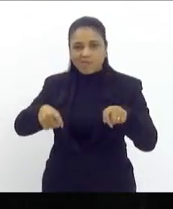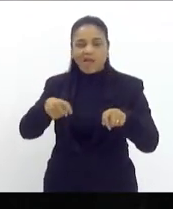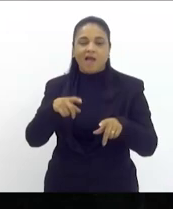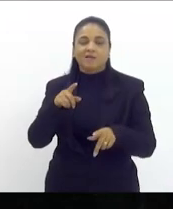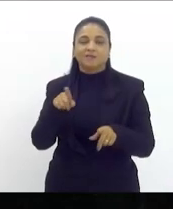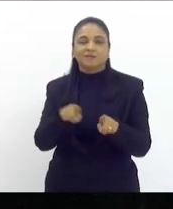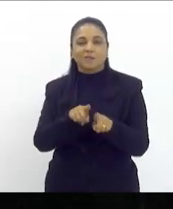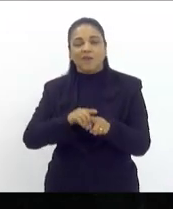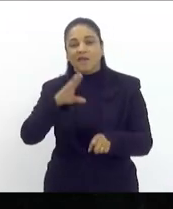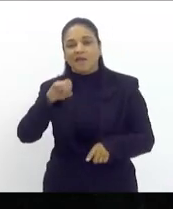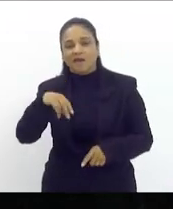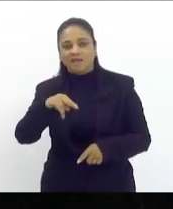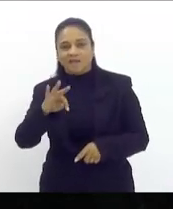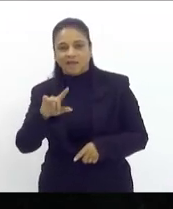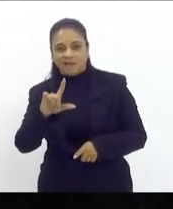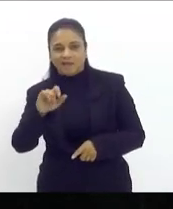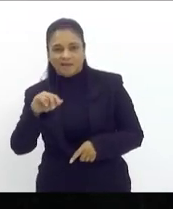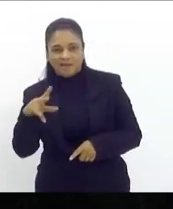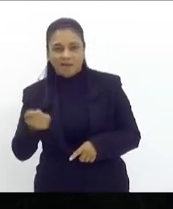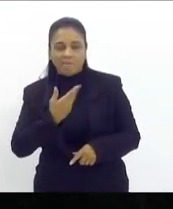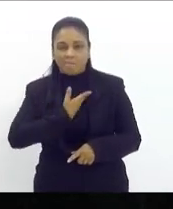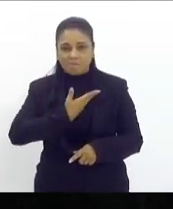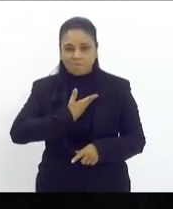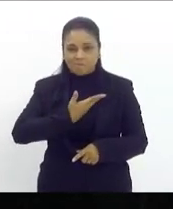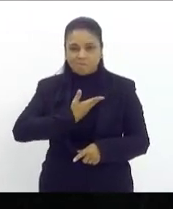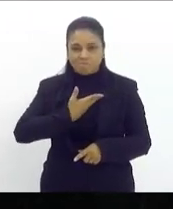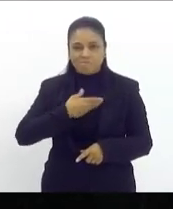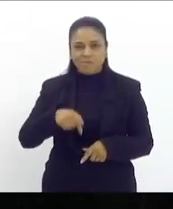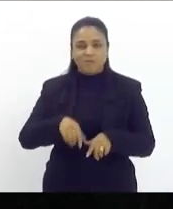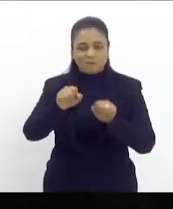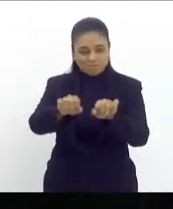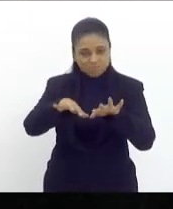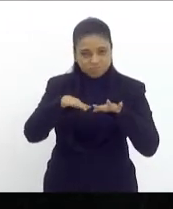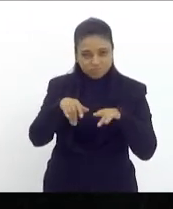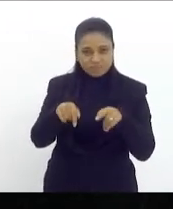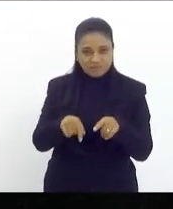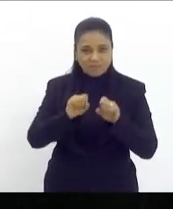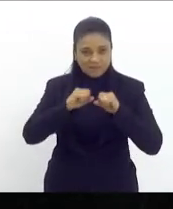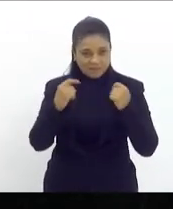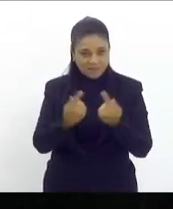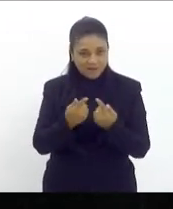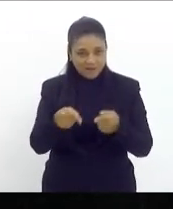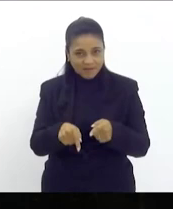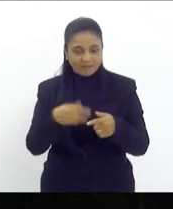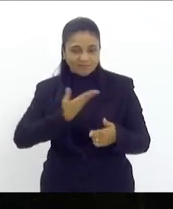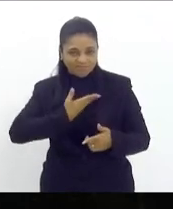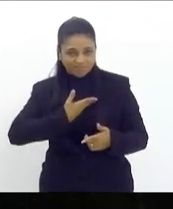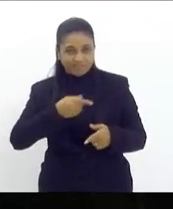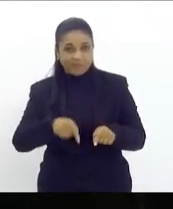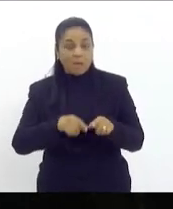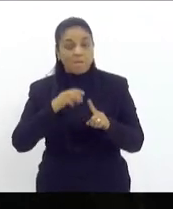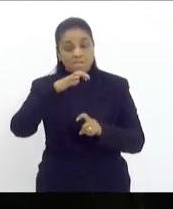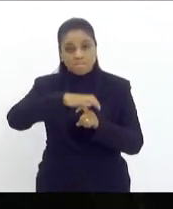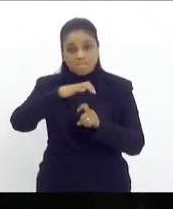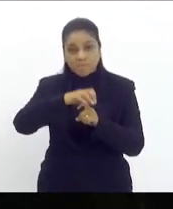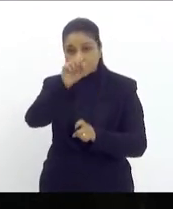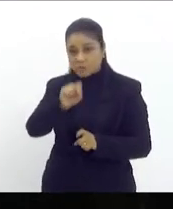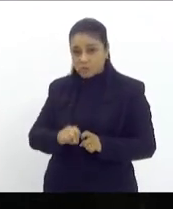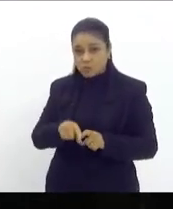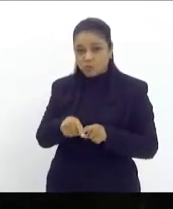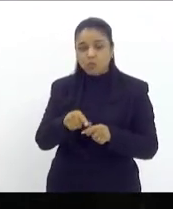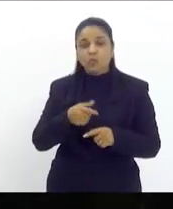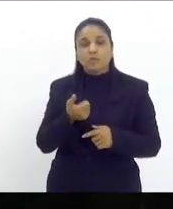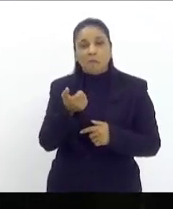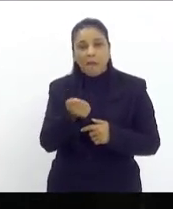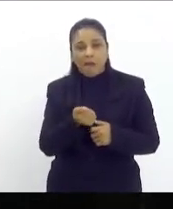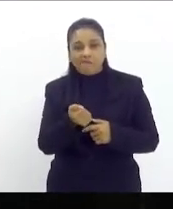Canelinha que é um amigo nosso companheiro aqui de Assembleia para dizer que Paraíba do Sul infelizmente está refém